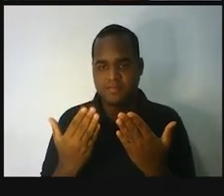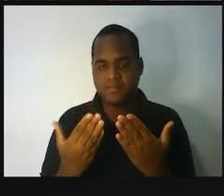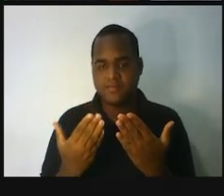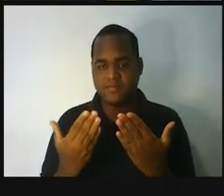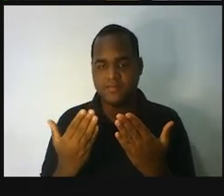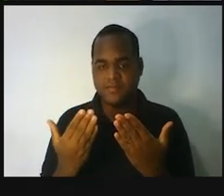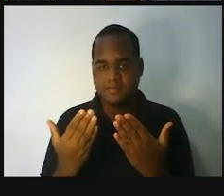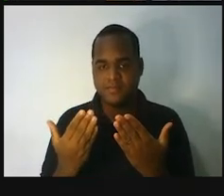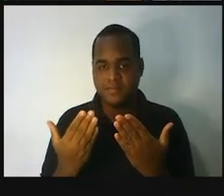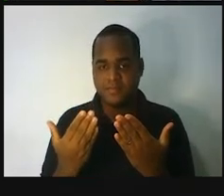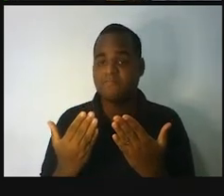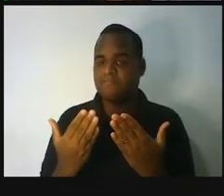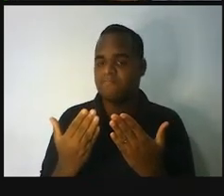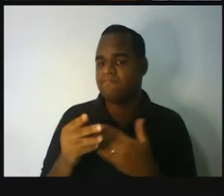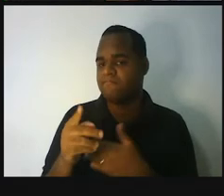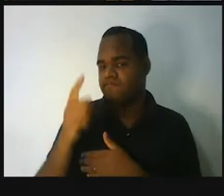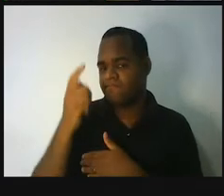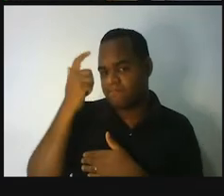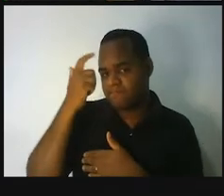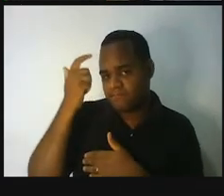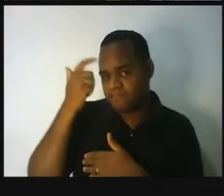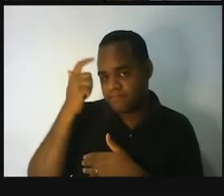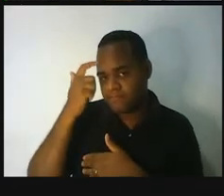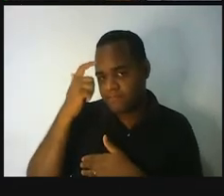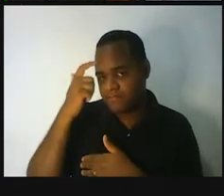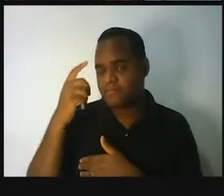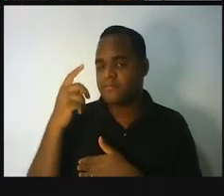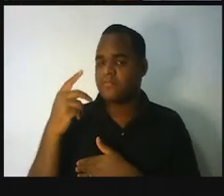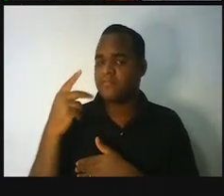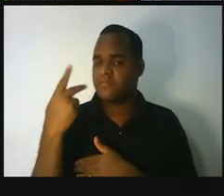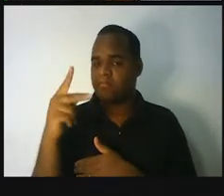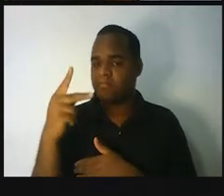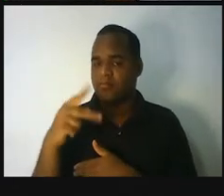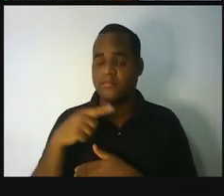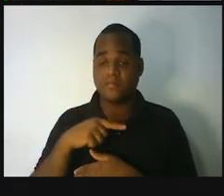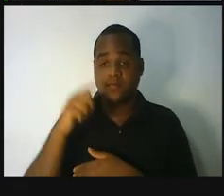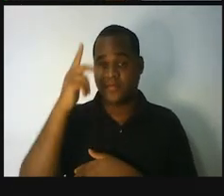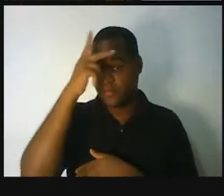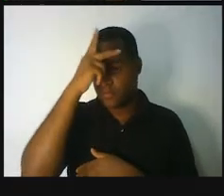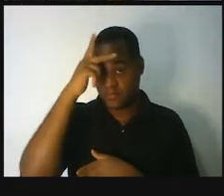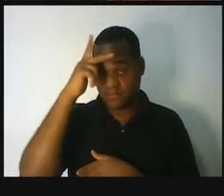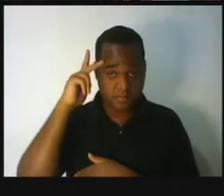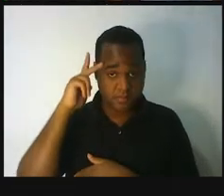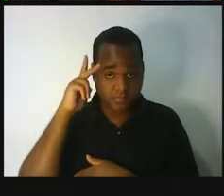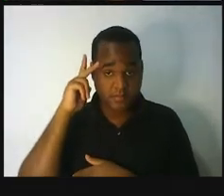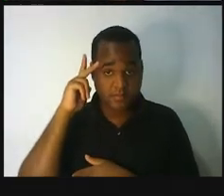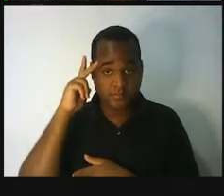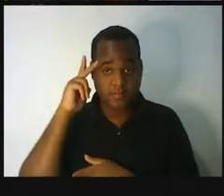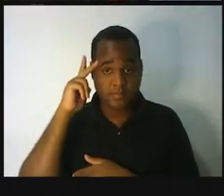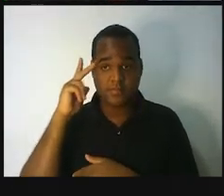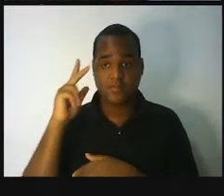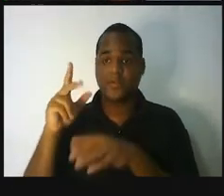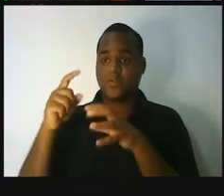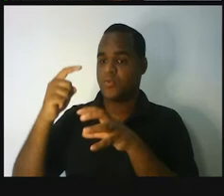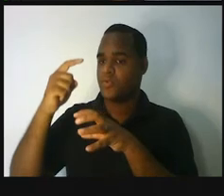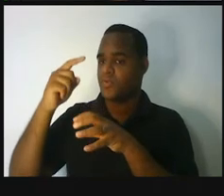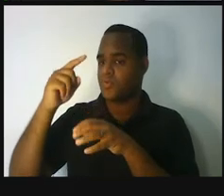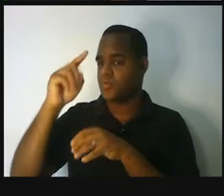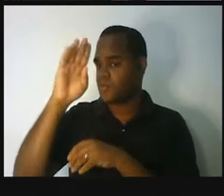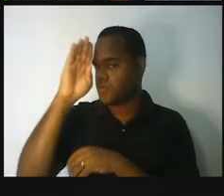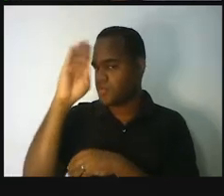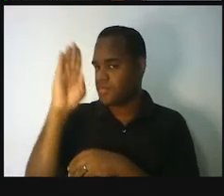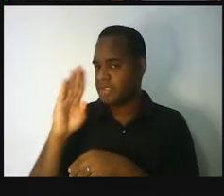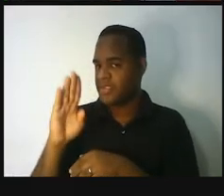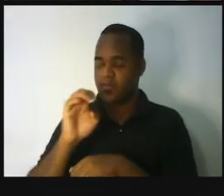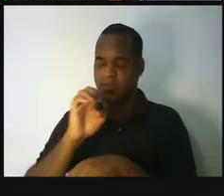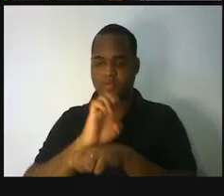E eu vou pensar assim, essa foi a quantidade de pessoas do Brasil, mas de outros